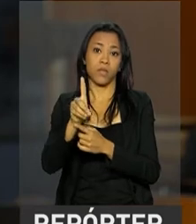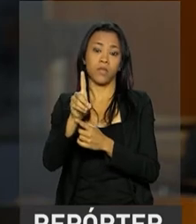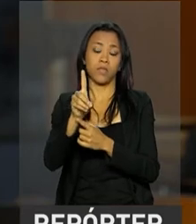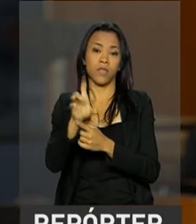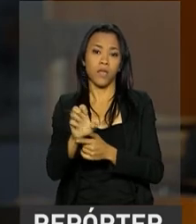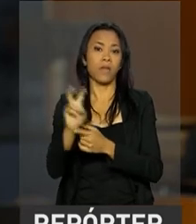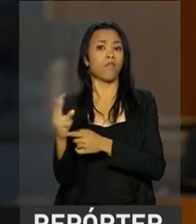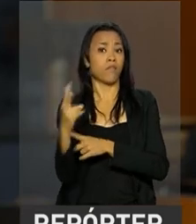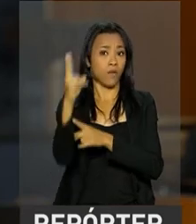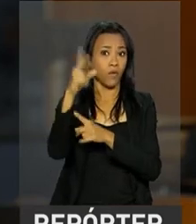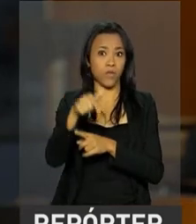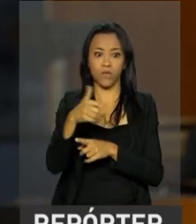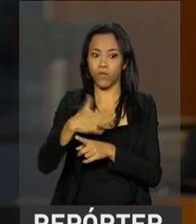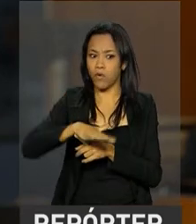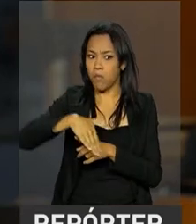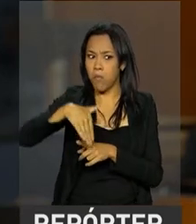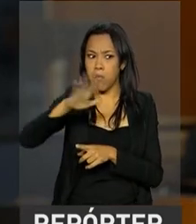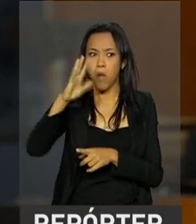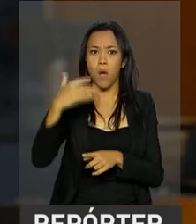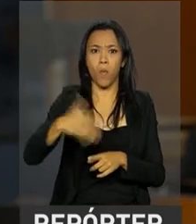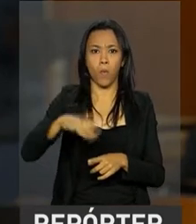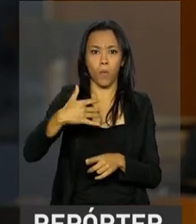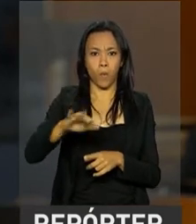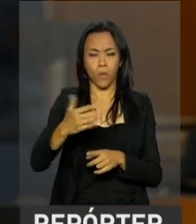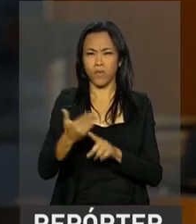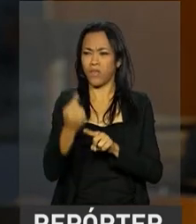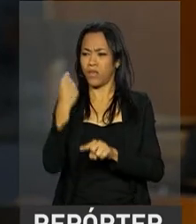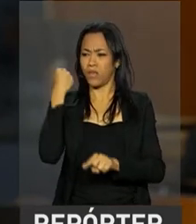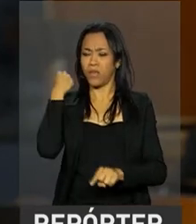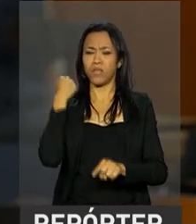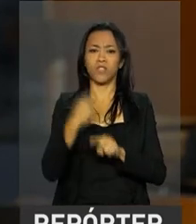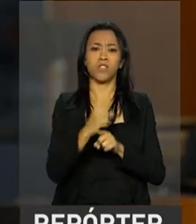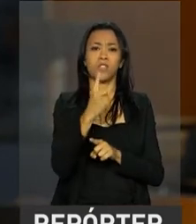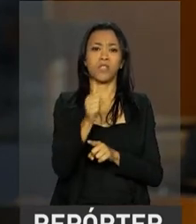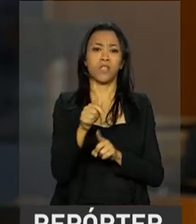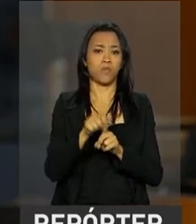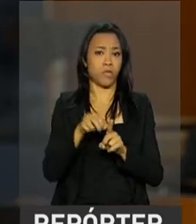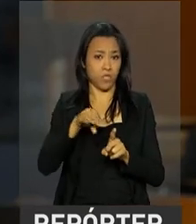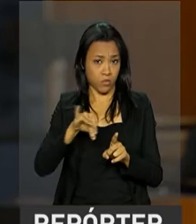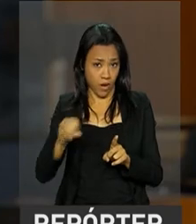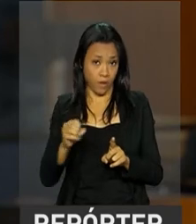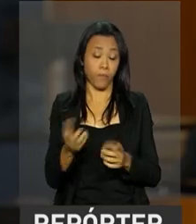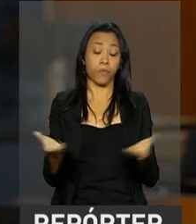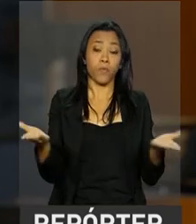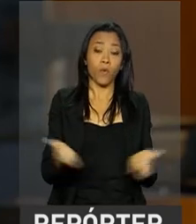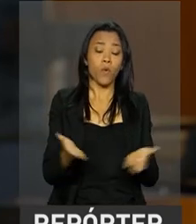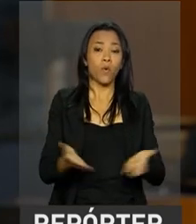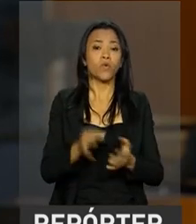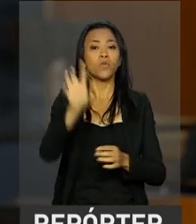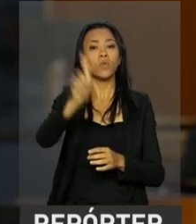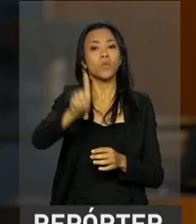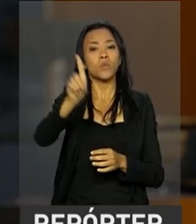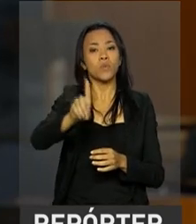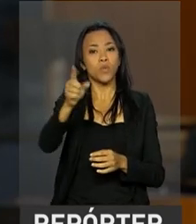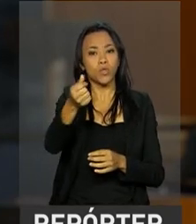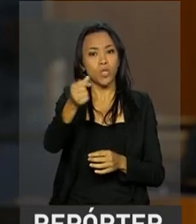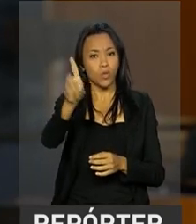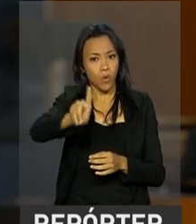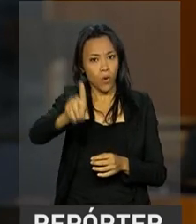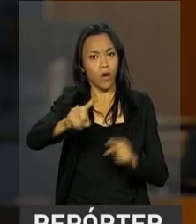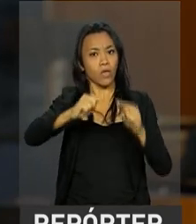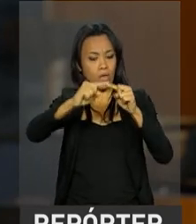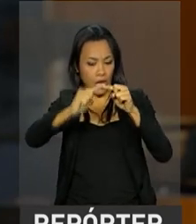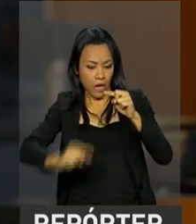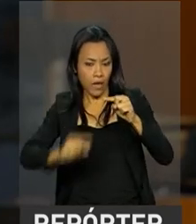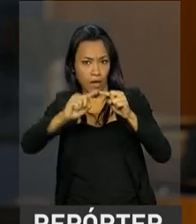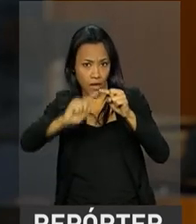patamar desde o início da crise política, em 17 de maio. Já o dólar fechou em queda nesta quarta-feira. A moeda norte